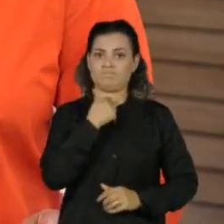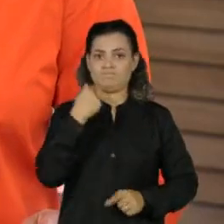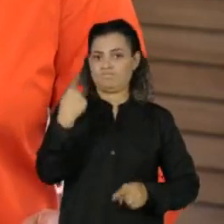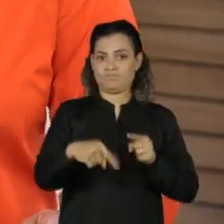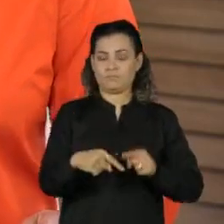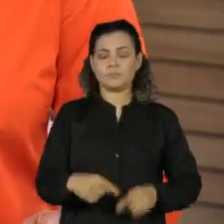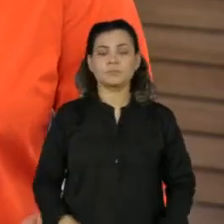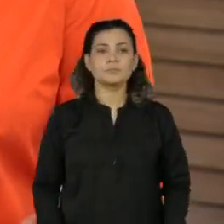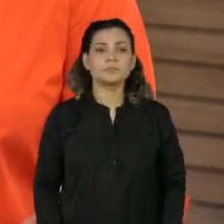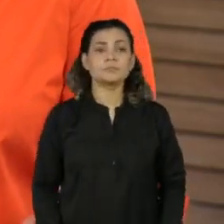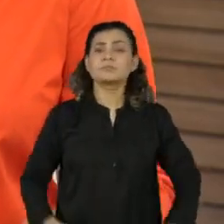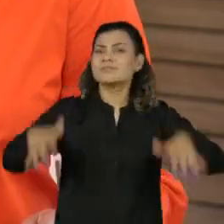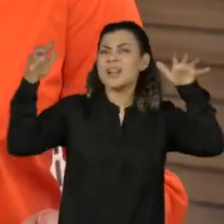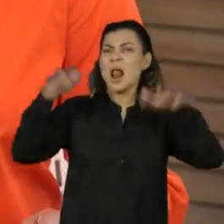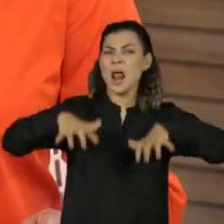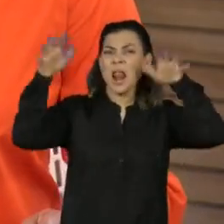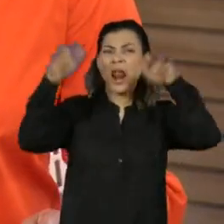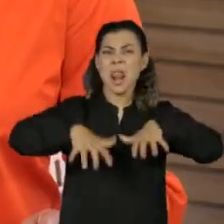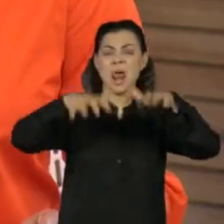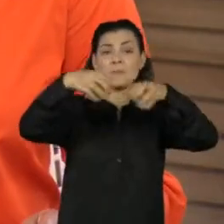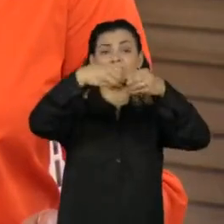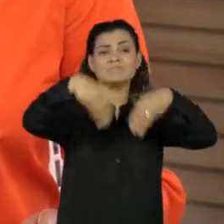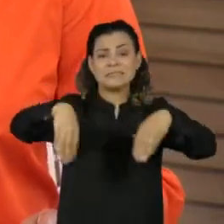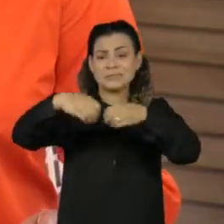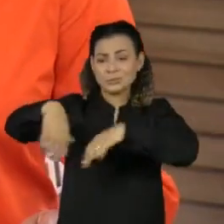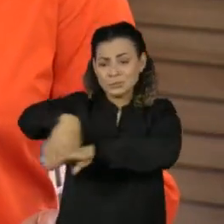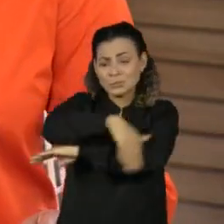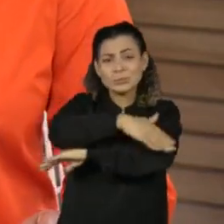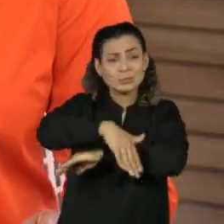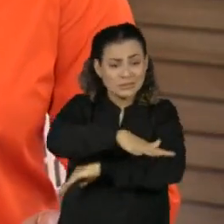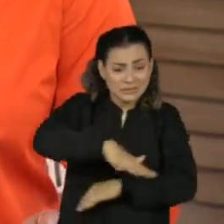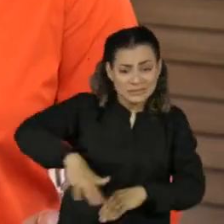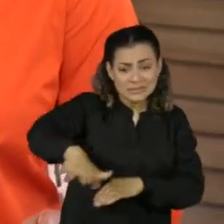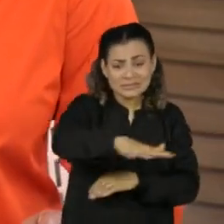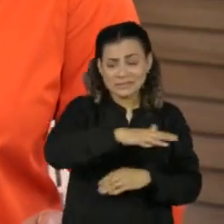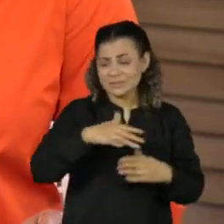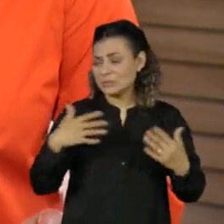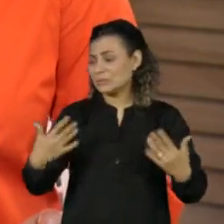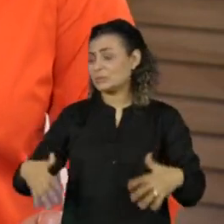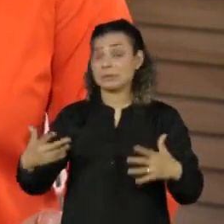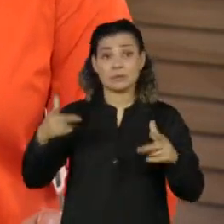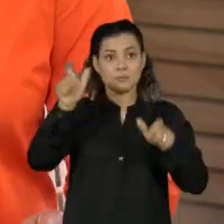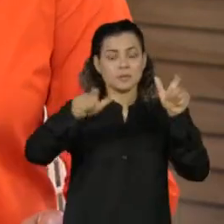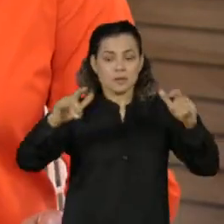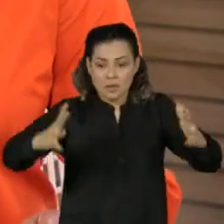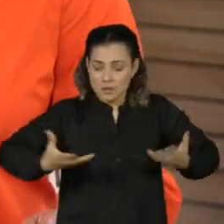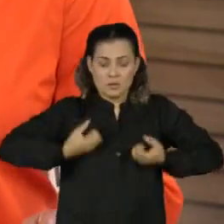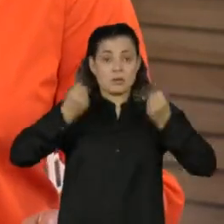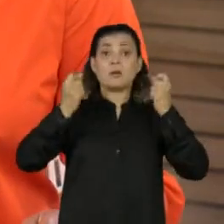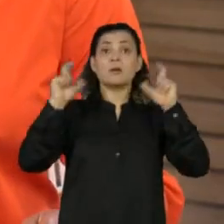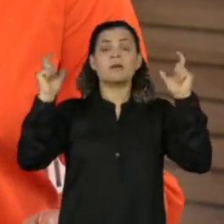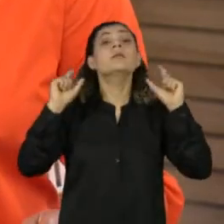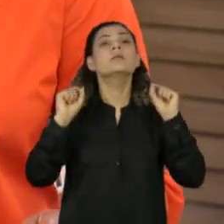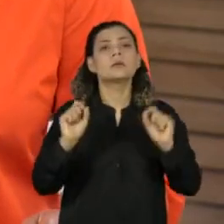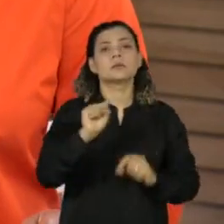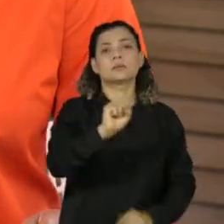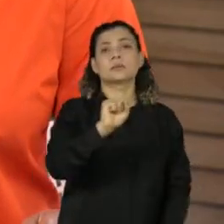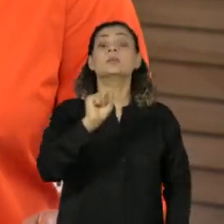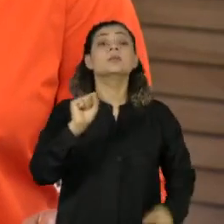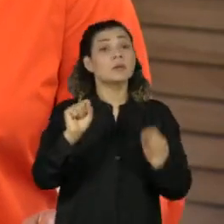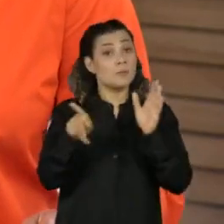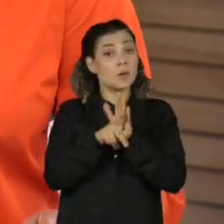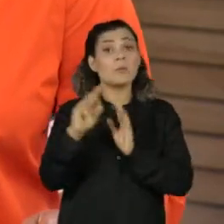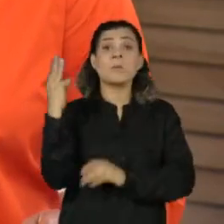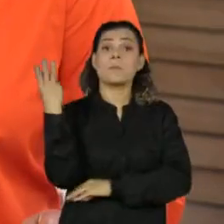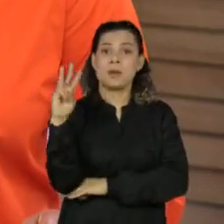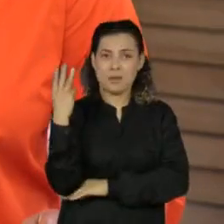Temporais causaram estragos, alagaram ruas e deixaram muita gente assustada em São Luís, no Maranhão e em